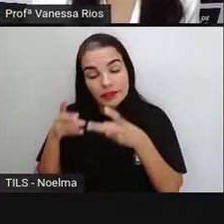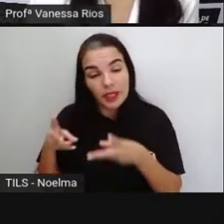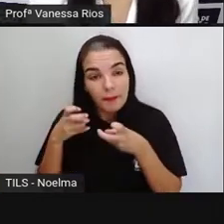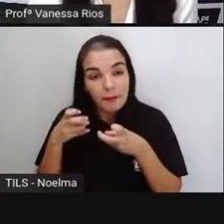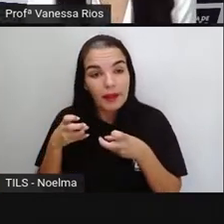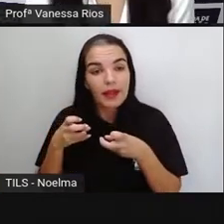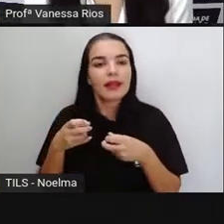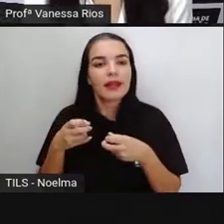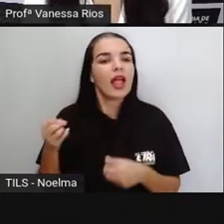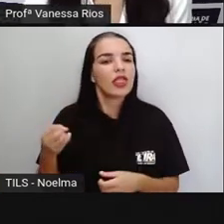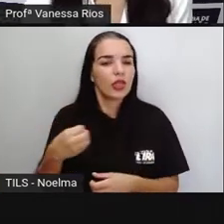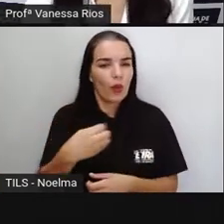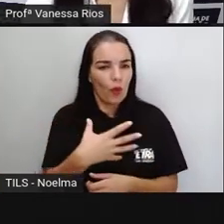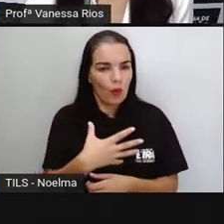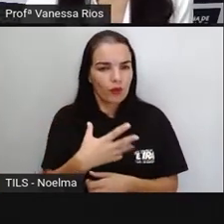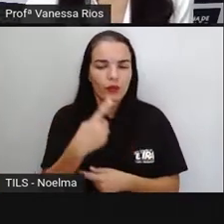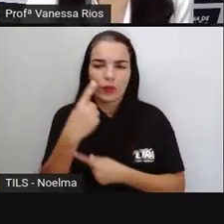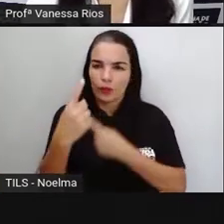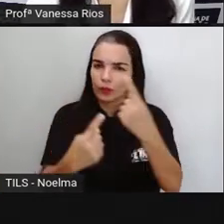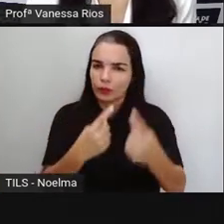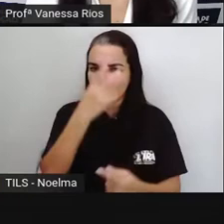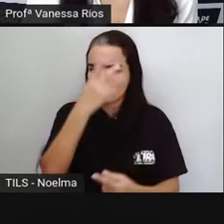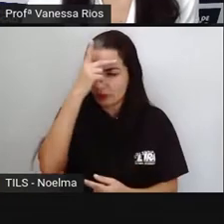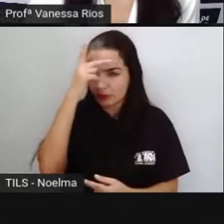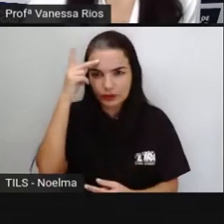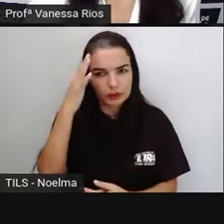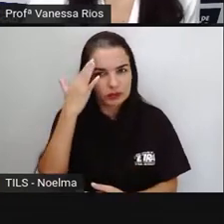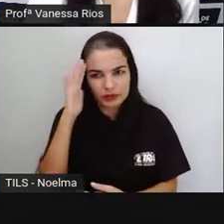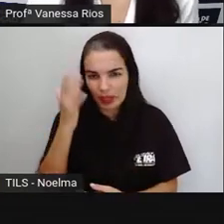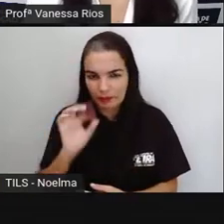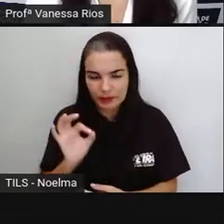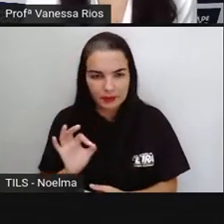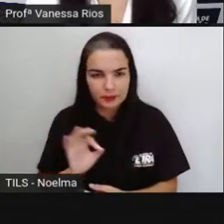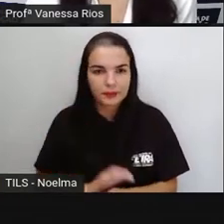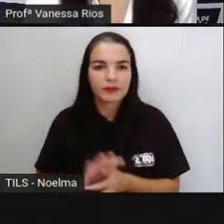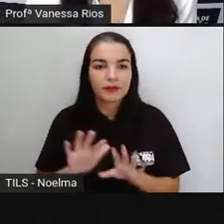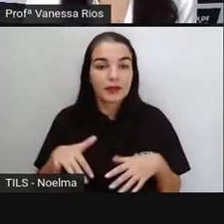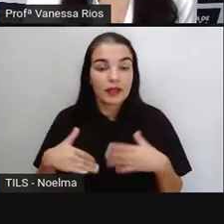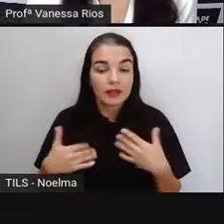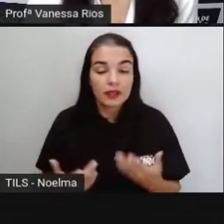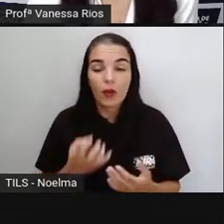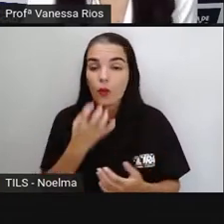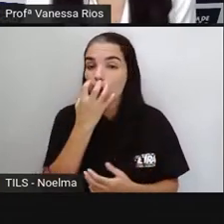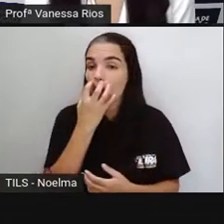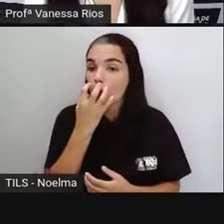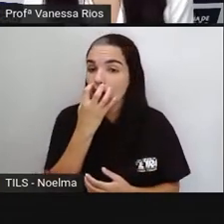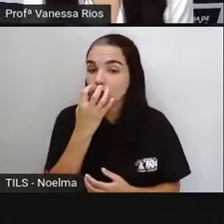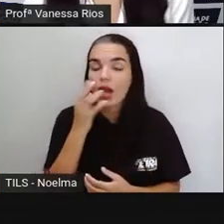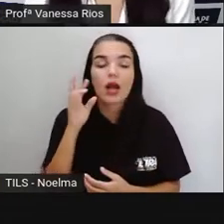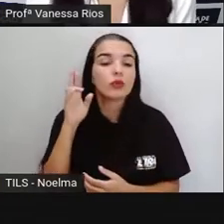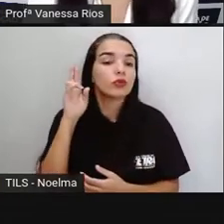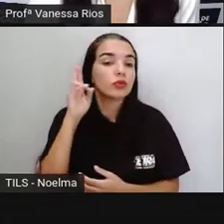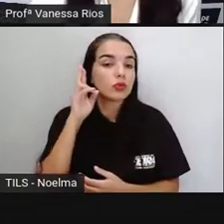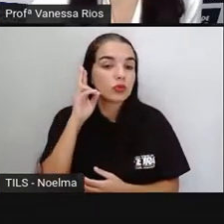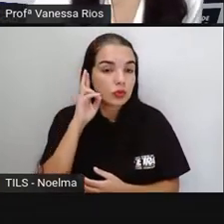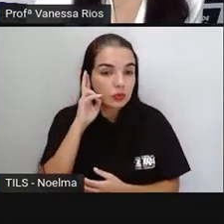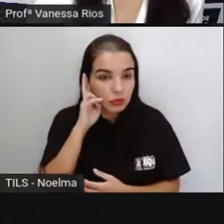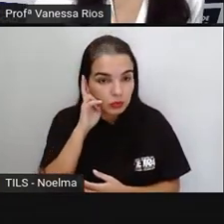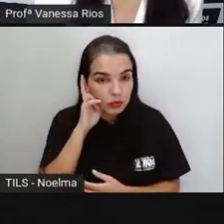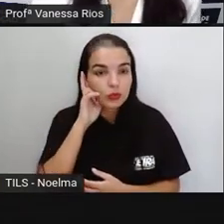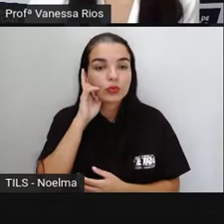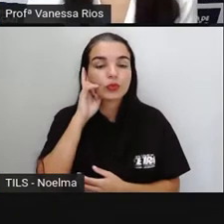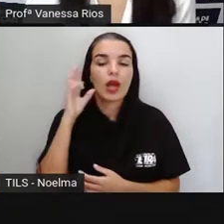muito tempo, como novidade para muitas pessoas. E aí a utilização desses cães por crianças surdas, né? Traz mais